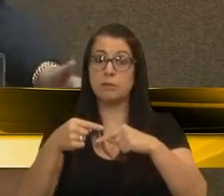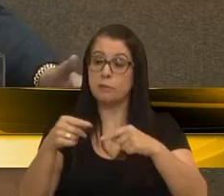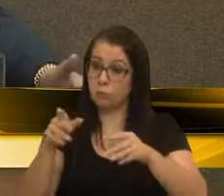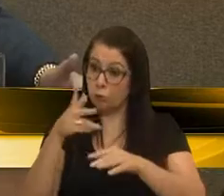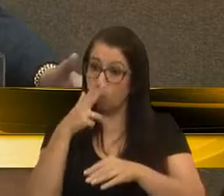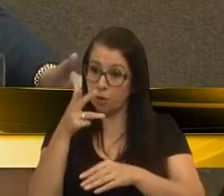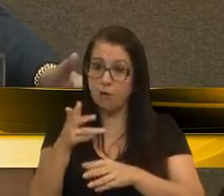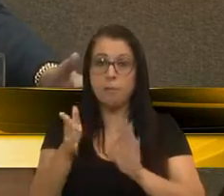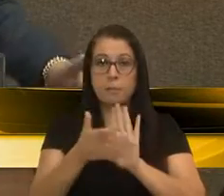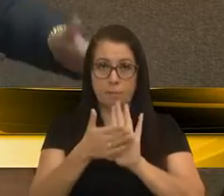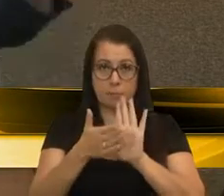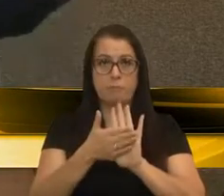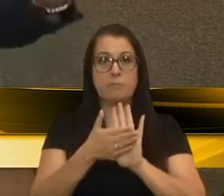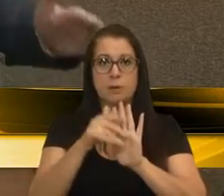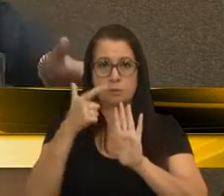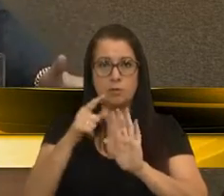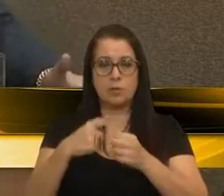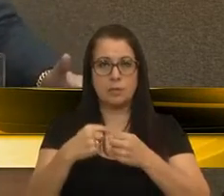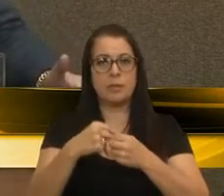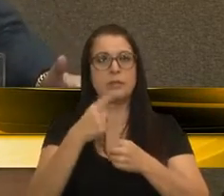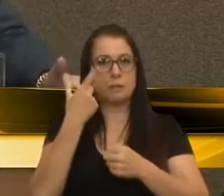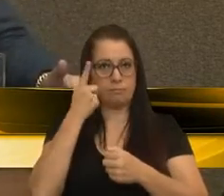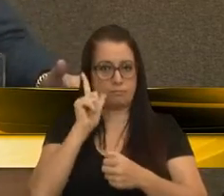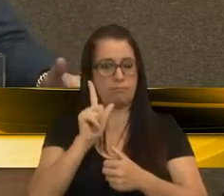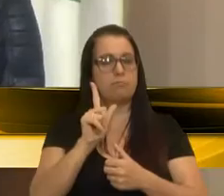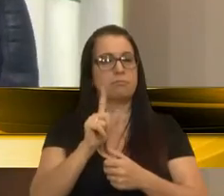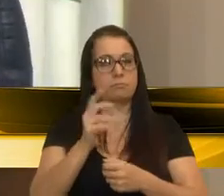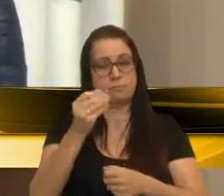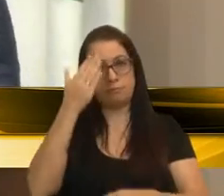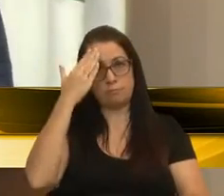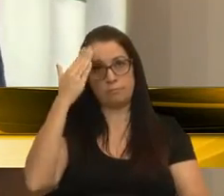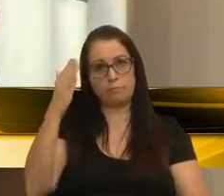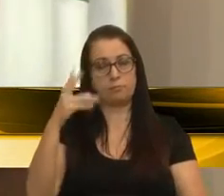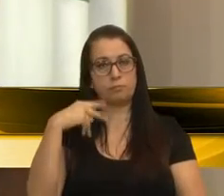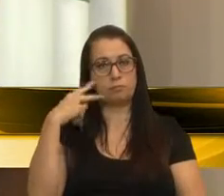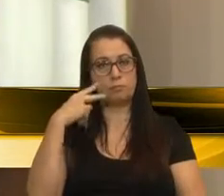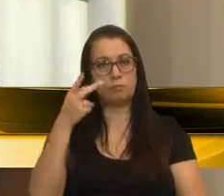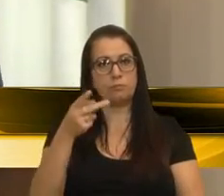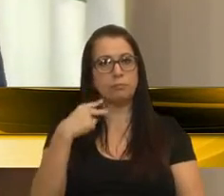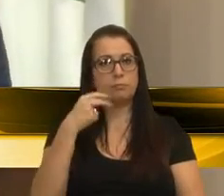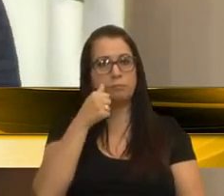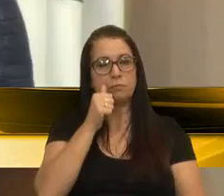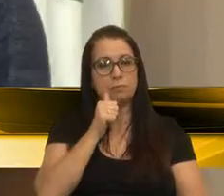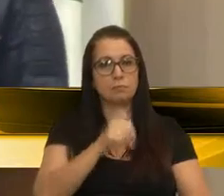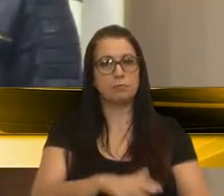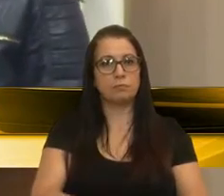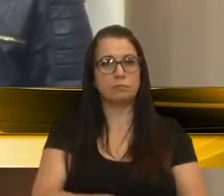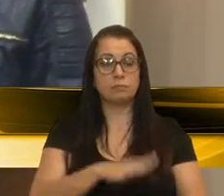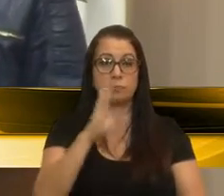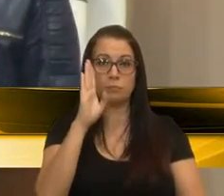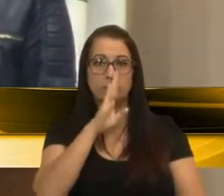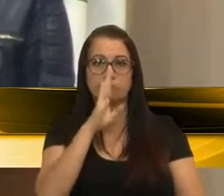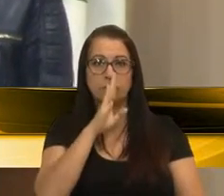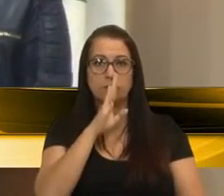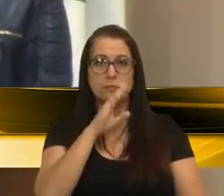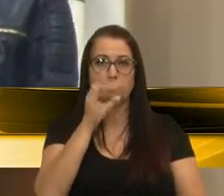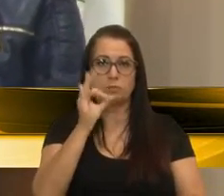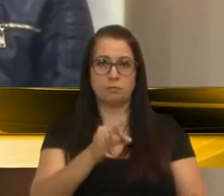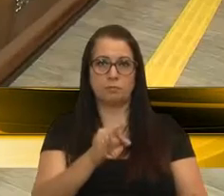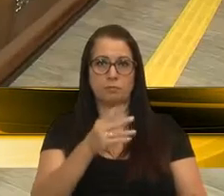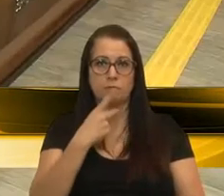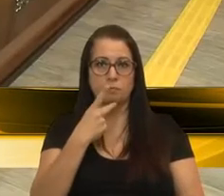rumo que a senhora está propondo, acho que a cidade ganha. Muito obrigada. Vereador, seu à parte. Vereadora Paula. Bem rapidinho, perfeitas